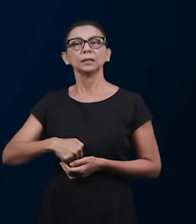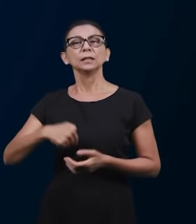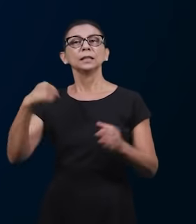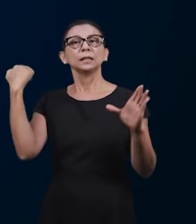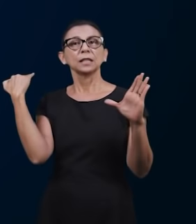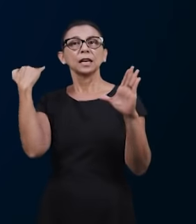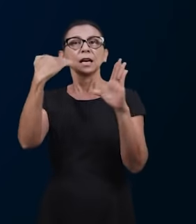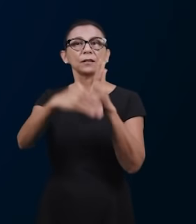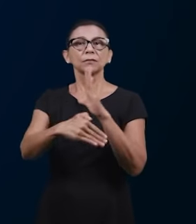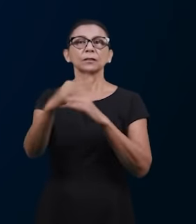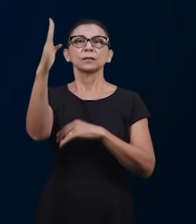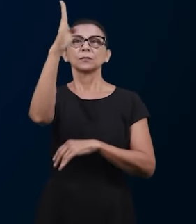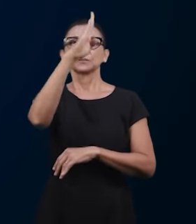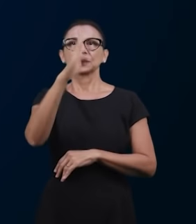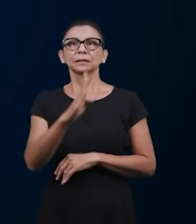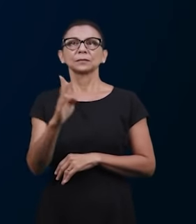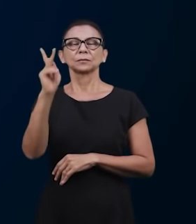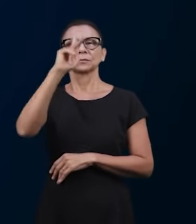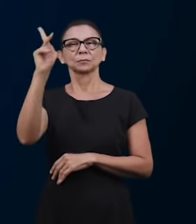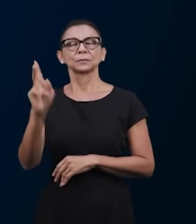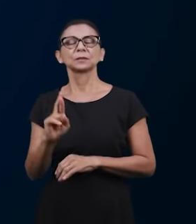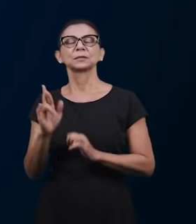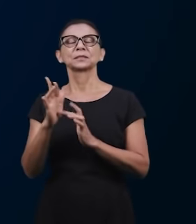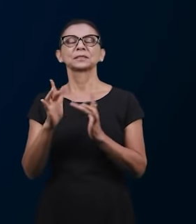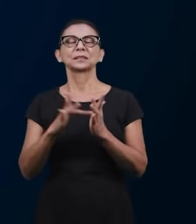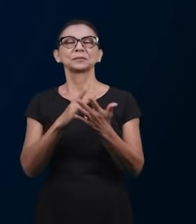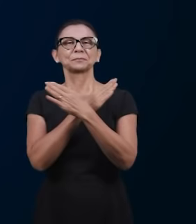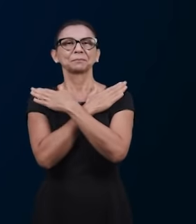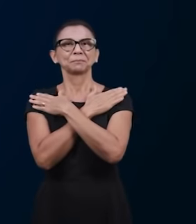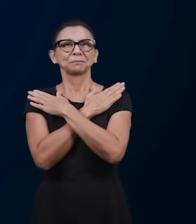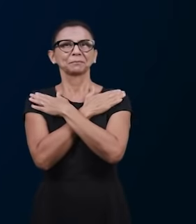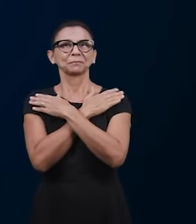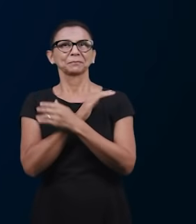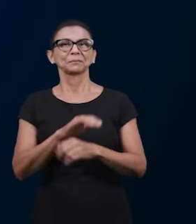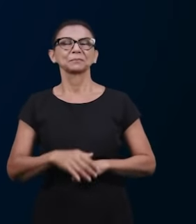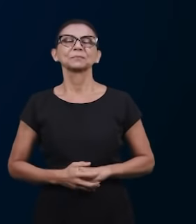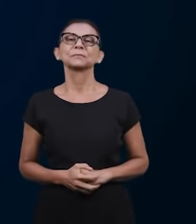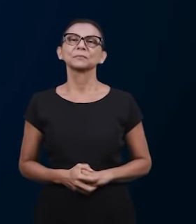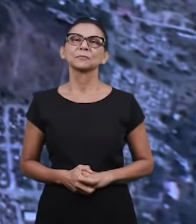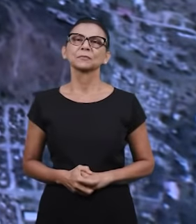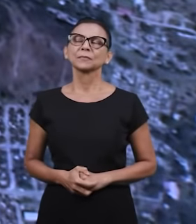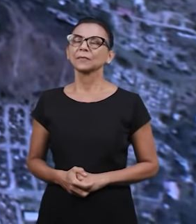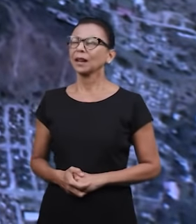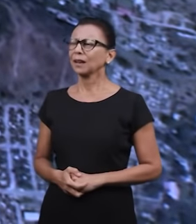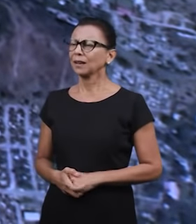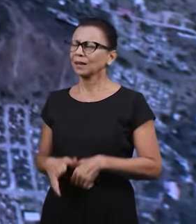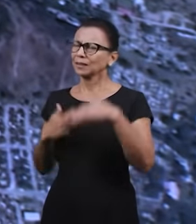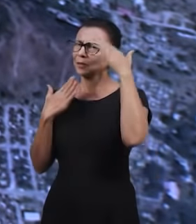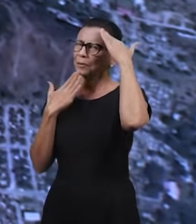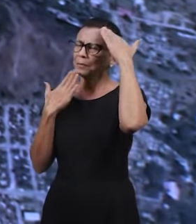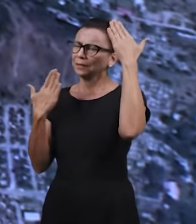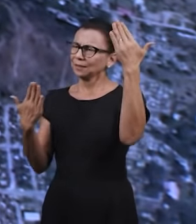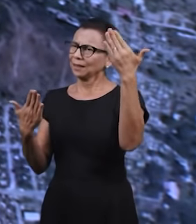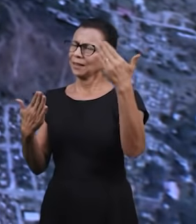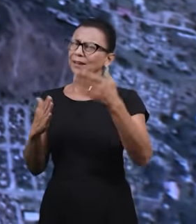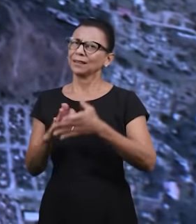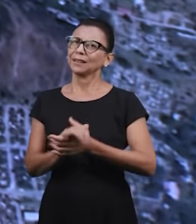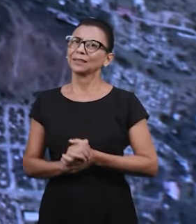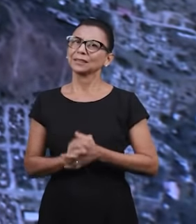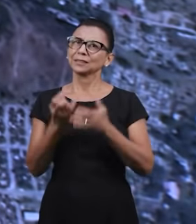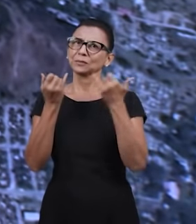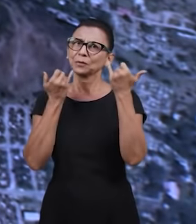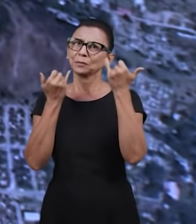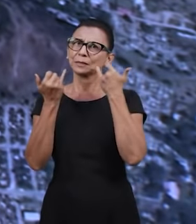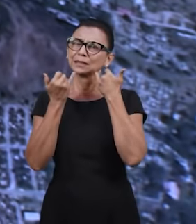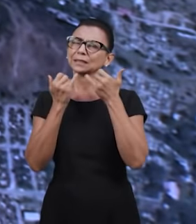são enviadas agora sim a paz do Senhor, um abraço para todos. Irmão John, muito obrigado por